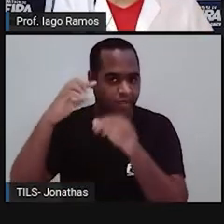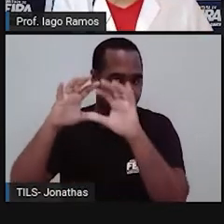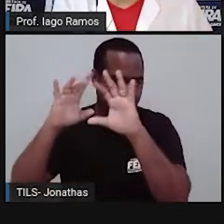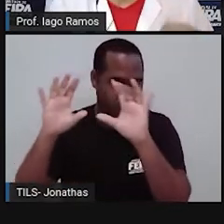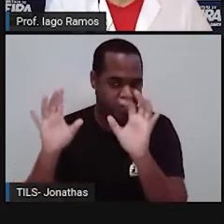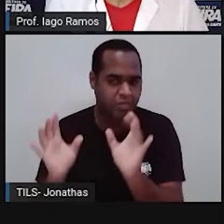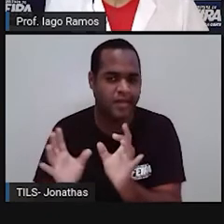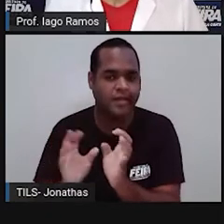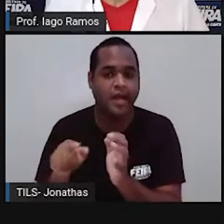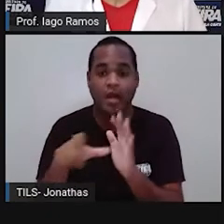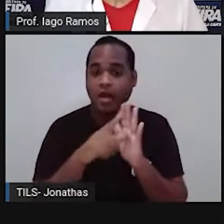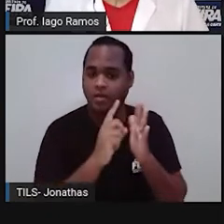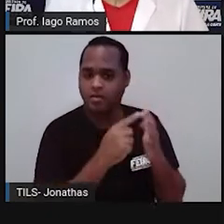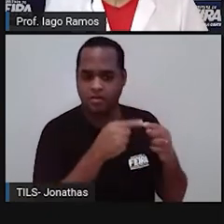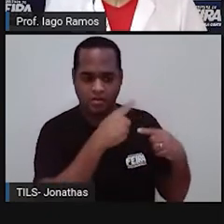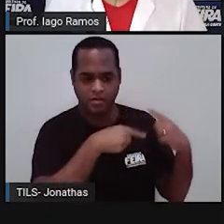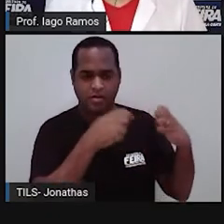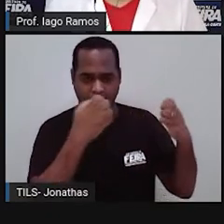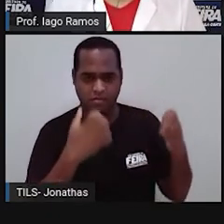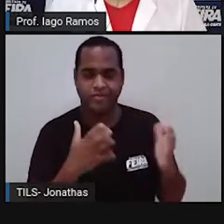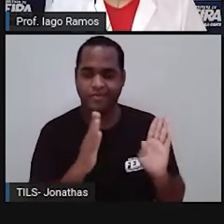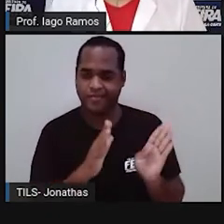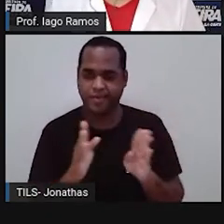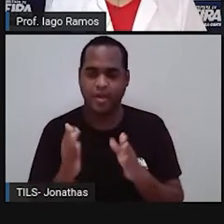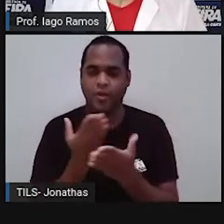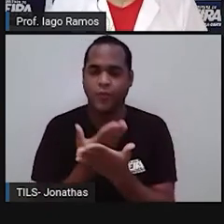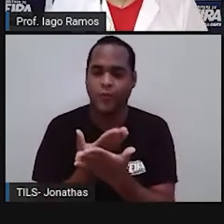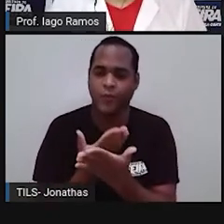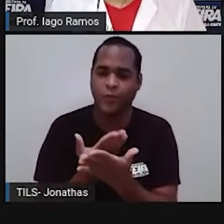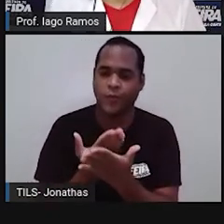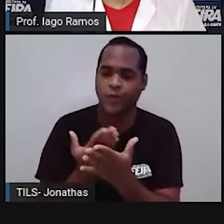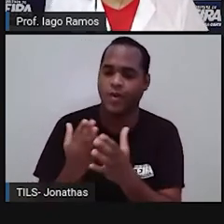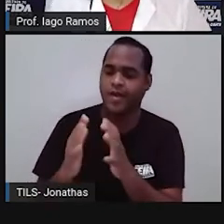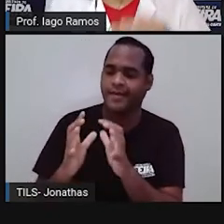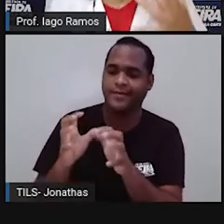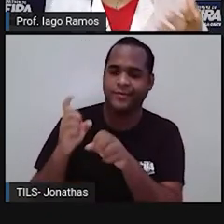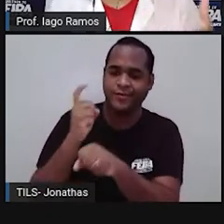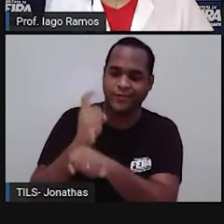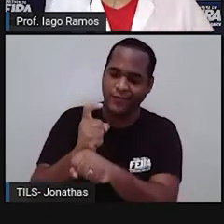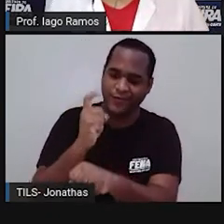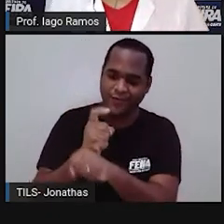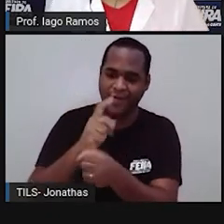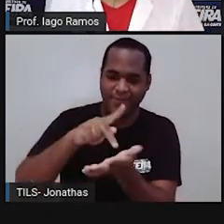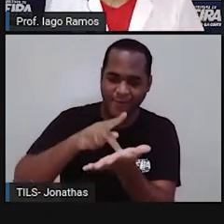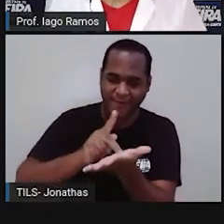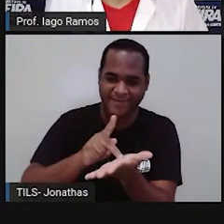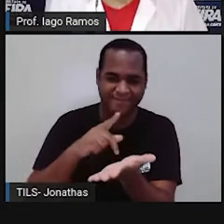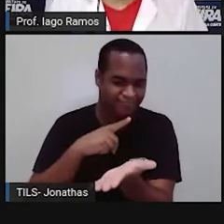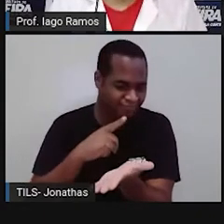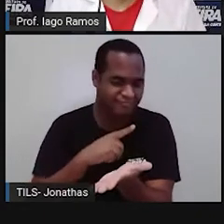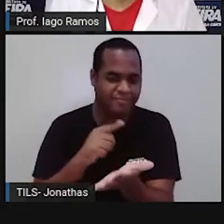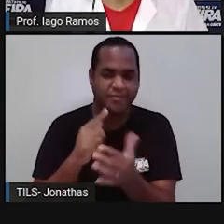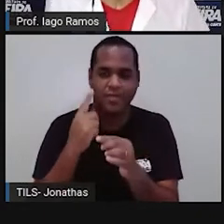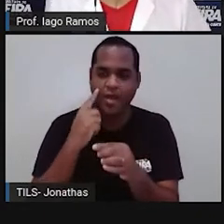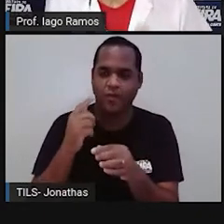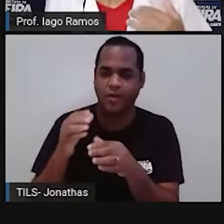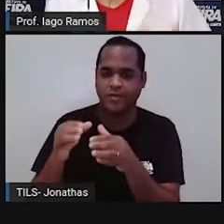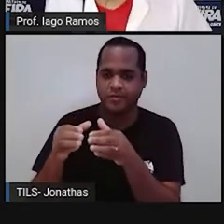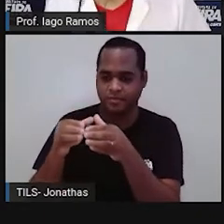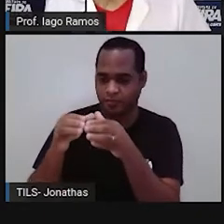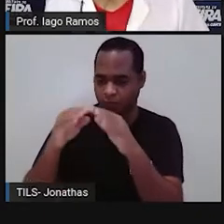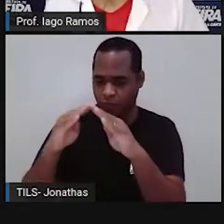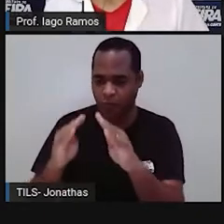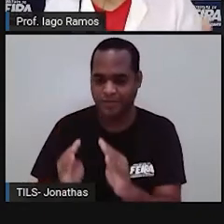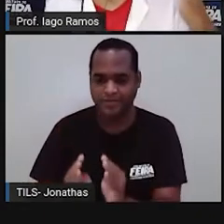aulas anteriores, né? Estuda o sólido geométrico. Está aí na tela, ó. O cone, o